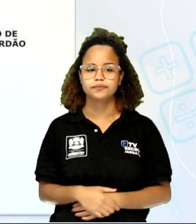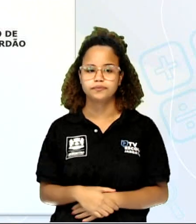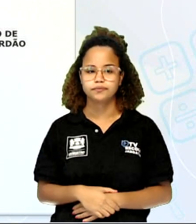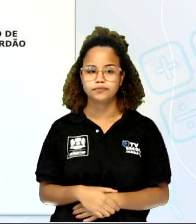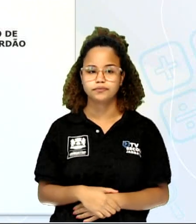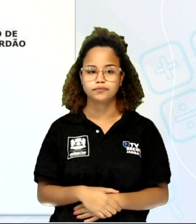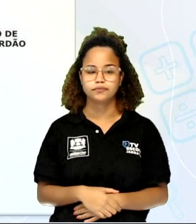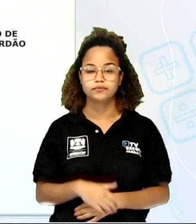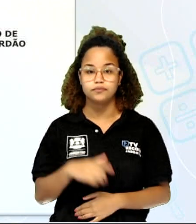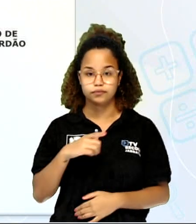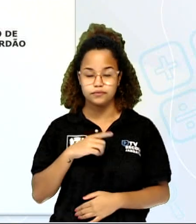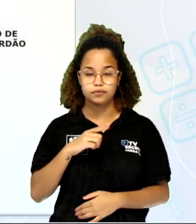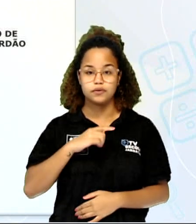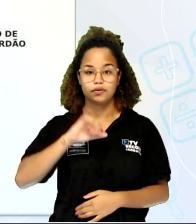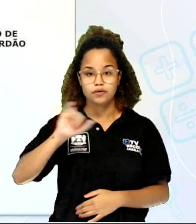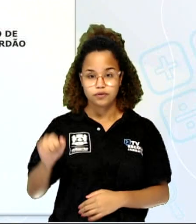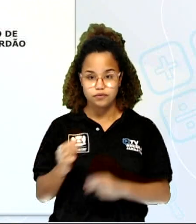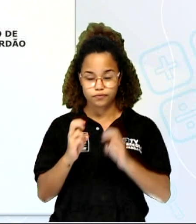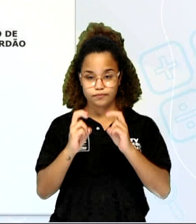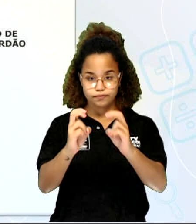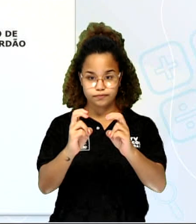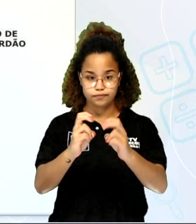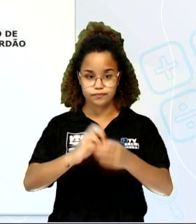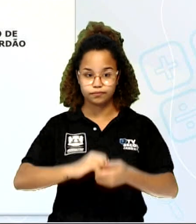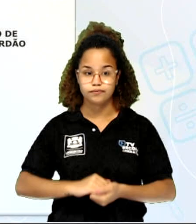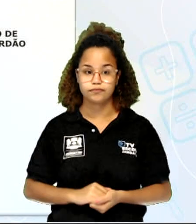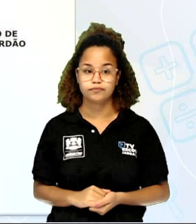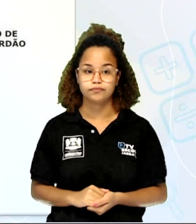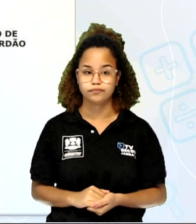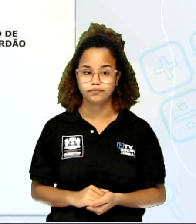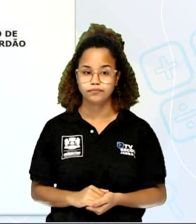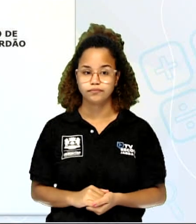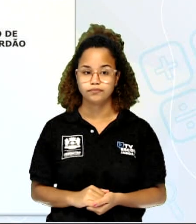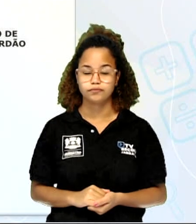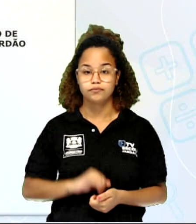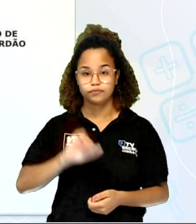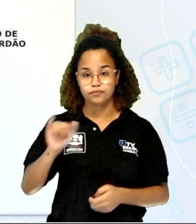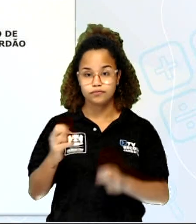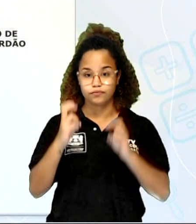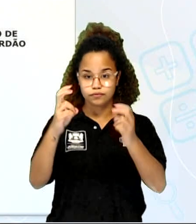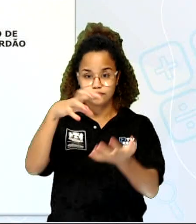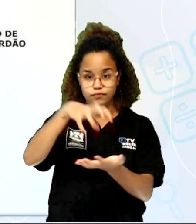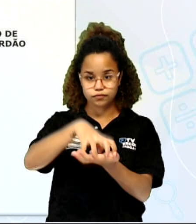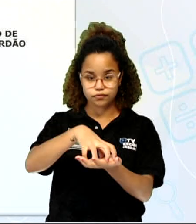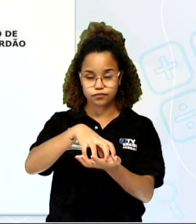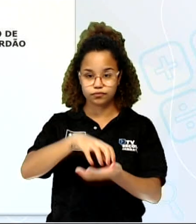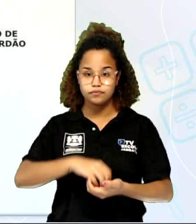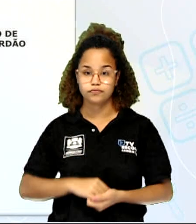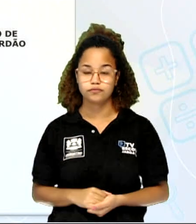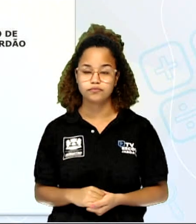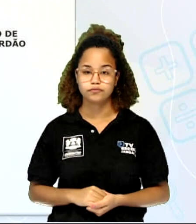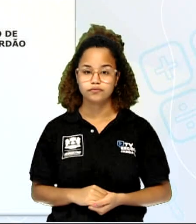Distrito do Jaboatão dos Guararapes, Distrito do Jaboatão Centro,